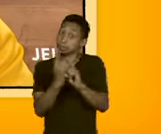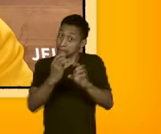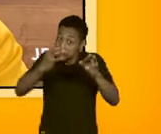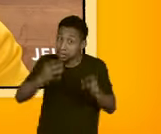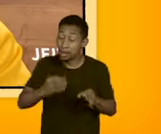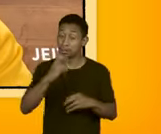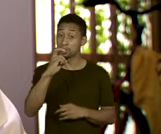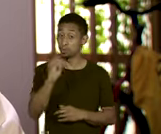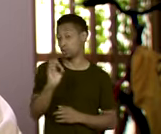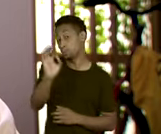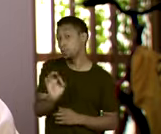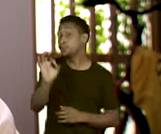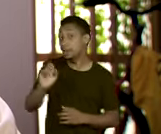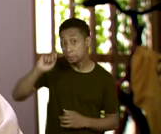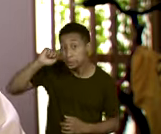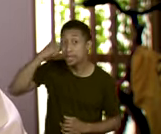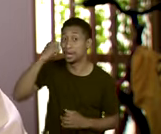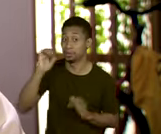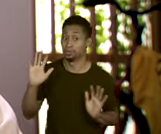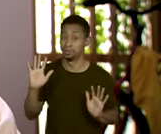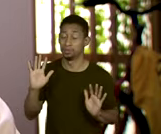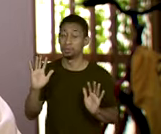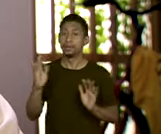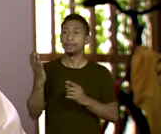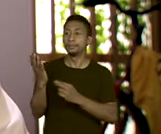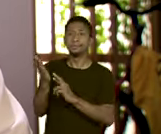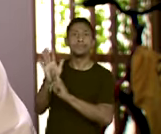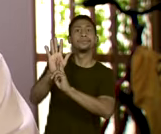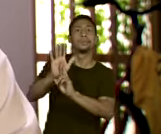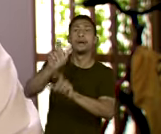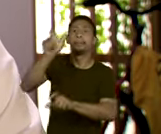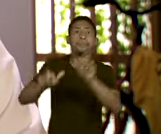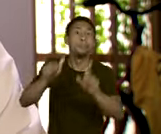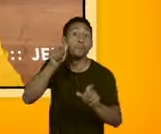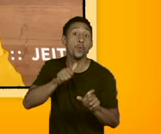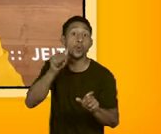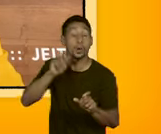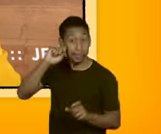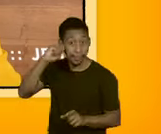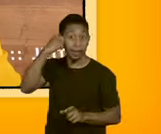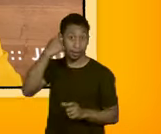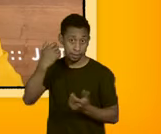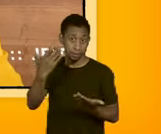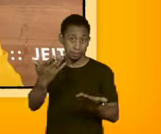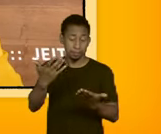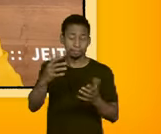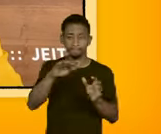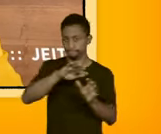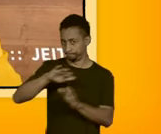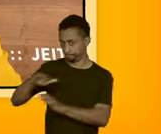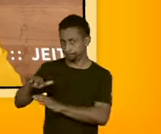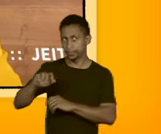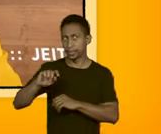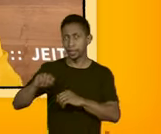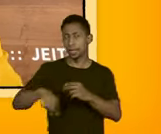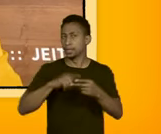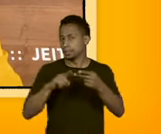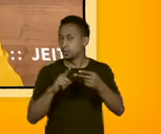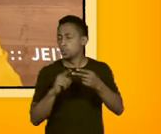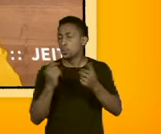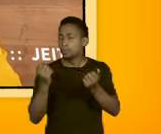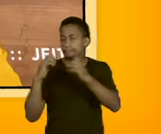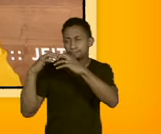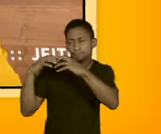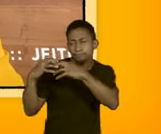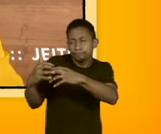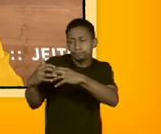pessoas negras. Ainda mais representando um público de mulheres negras, né? Um outro ponto bem legal pra gente poder pensar é